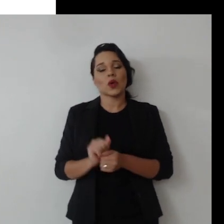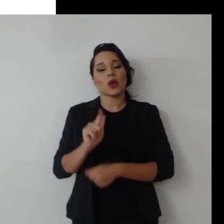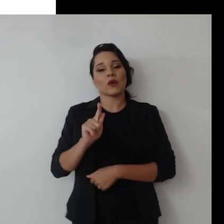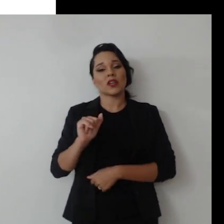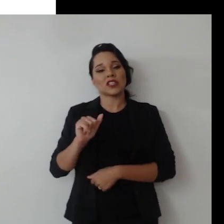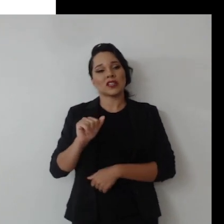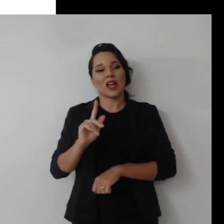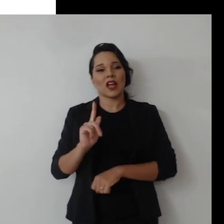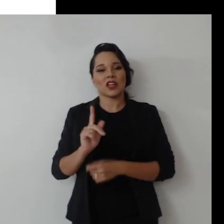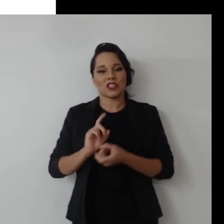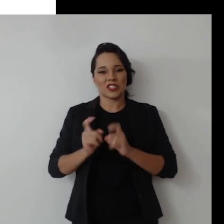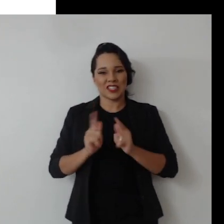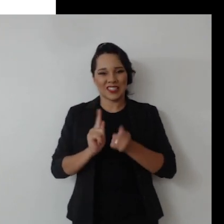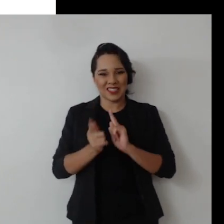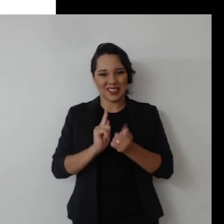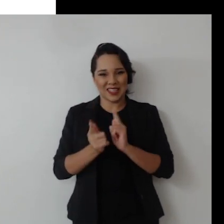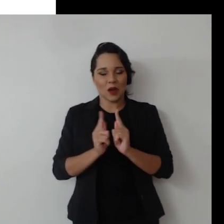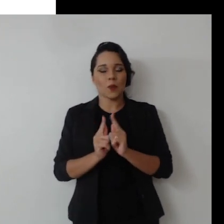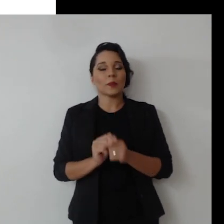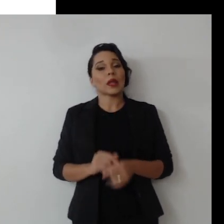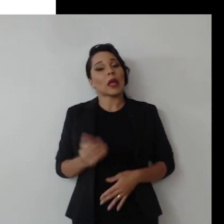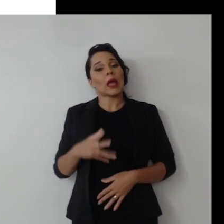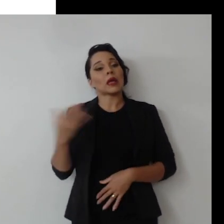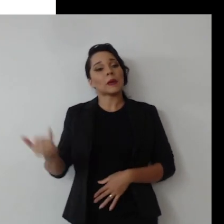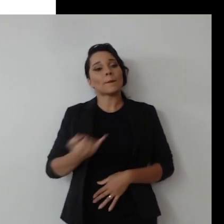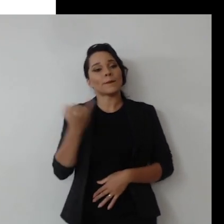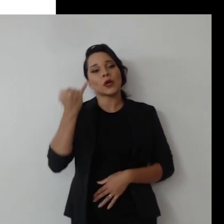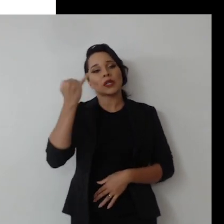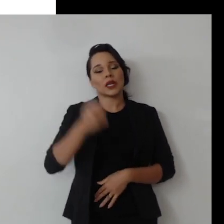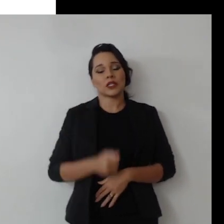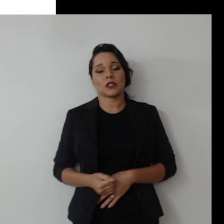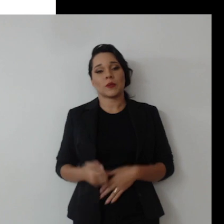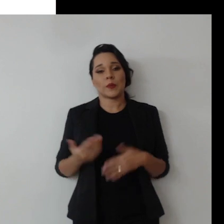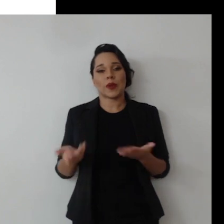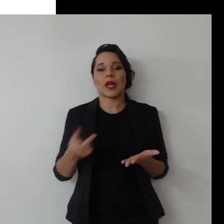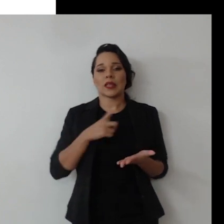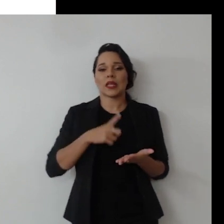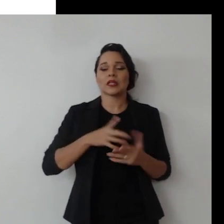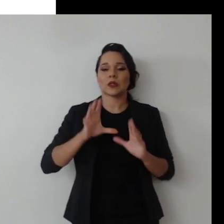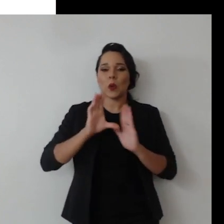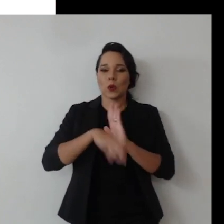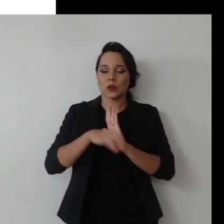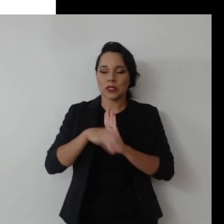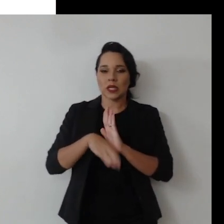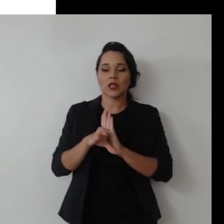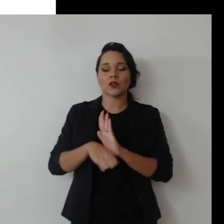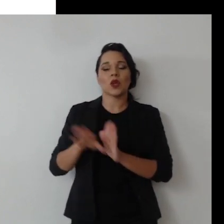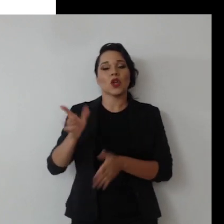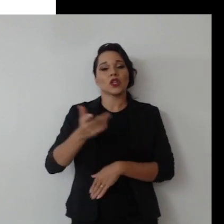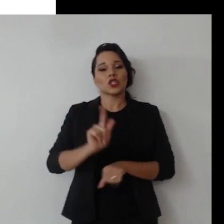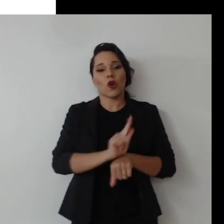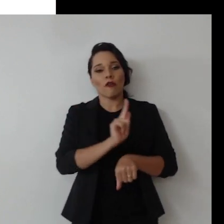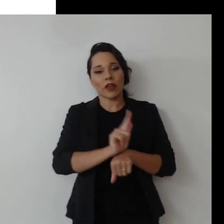e essa visão conceitual é fundamental para a gente adentrar aí nesses conceitos de governança e de